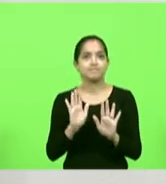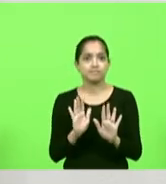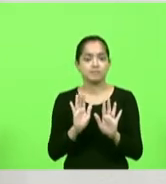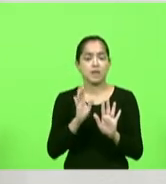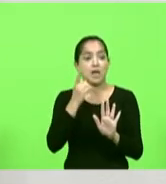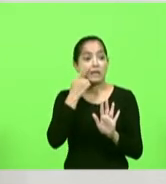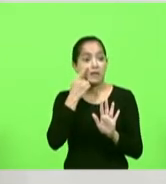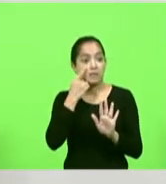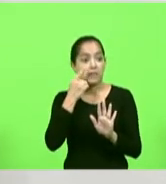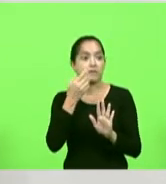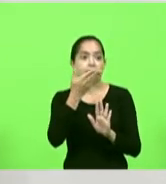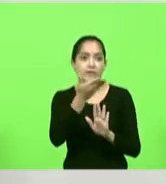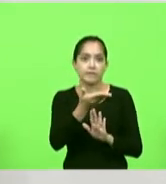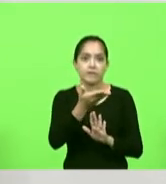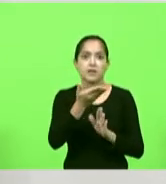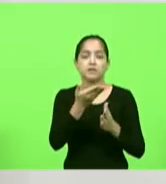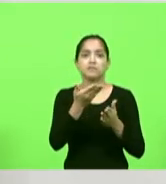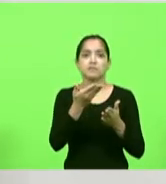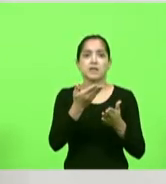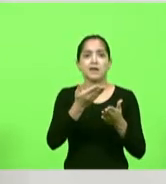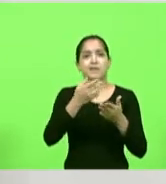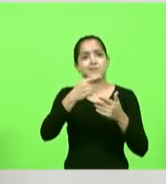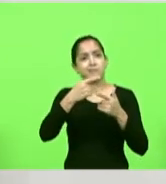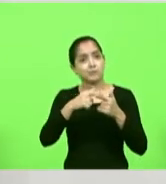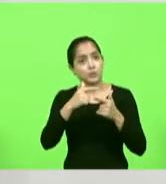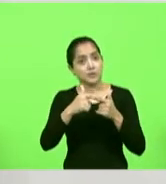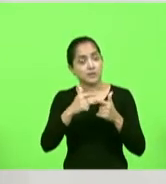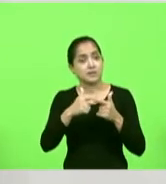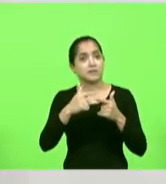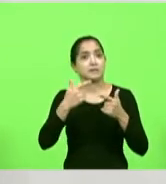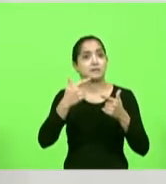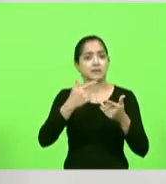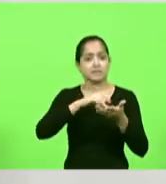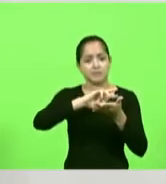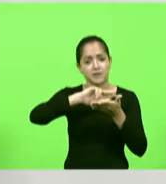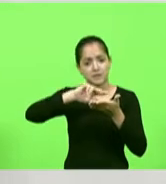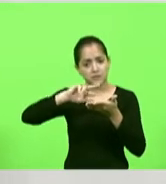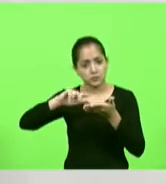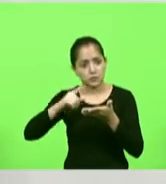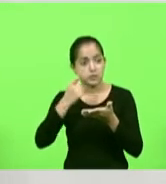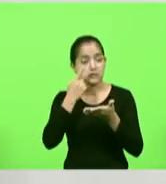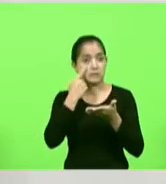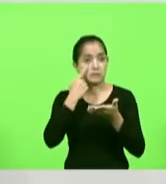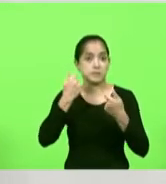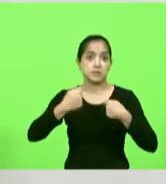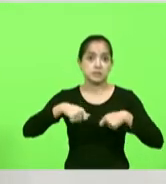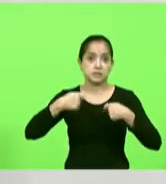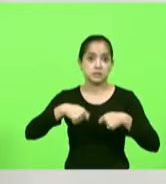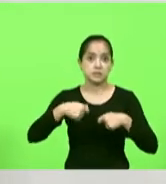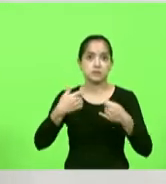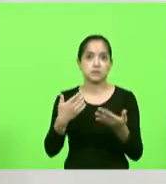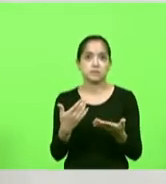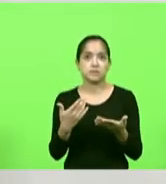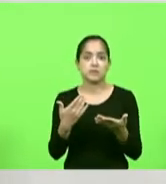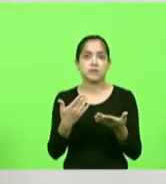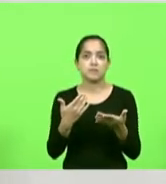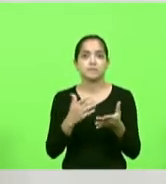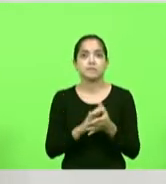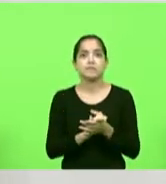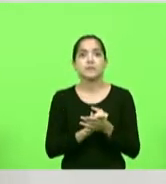olhar isso, porque tem algumas coisas que a gente precisa olhar. Como, por exemplo, veja bem, a tal da